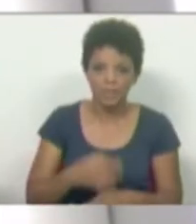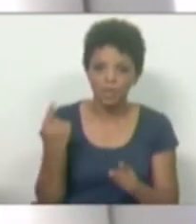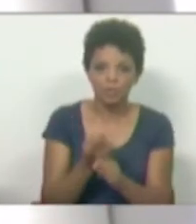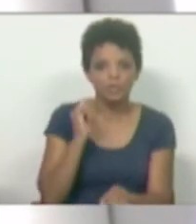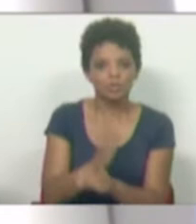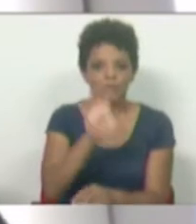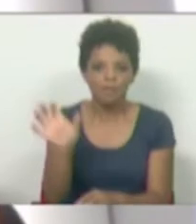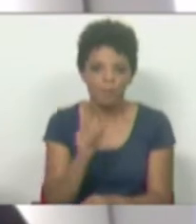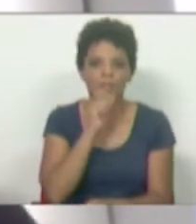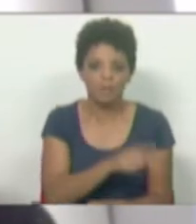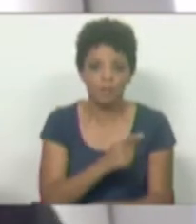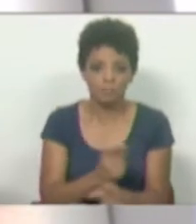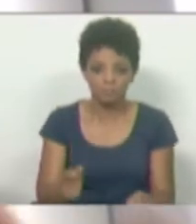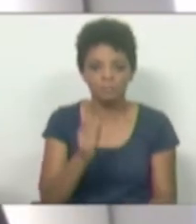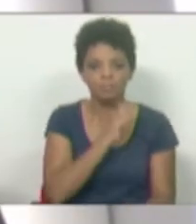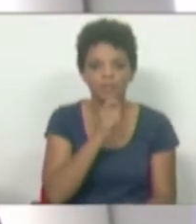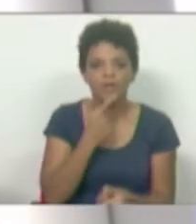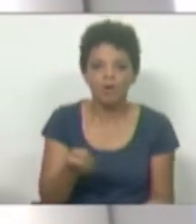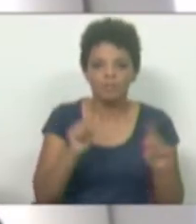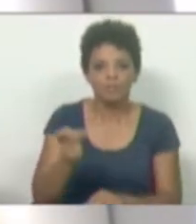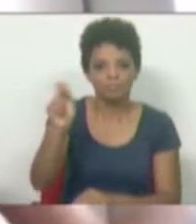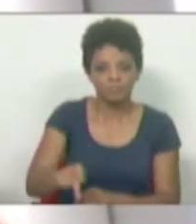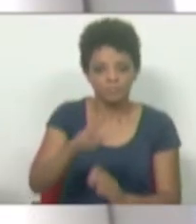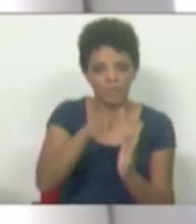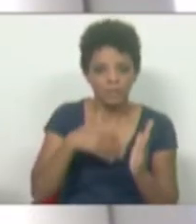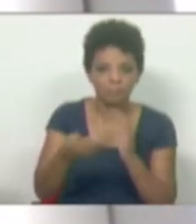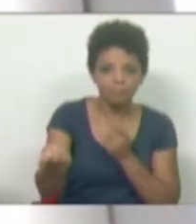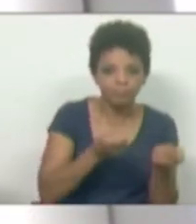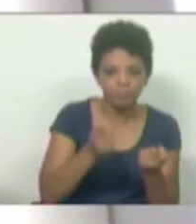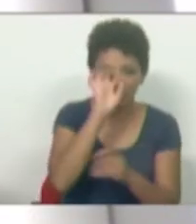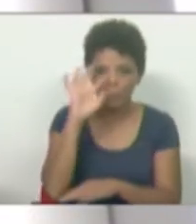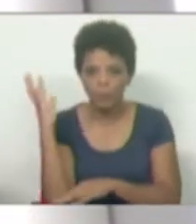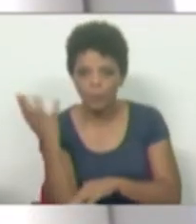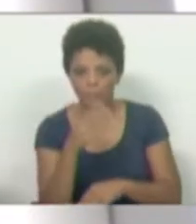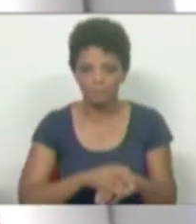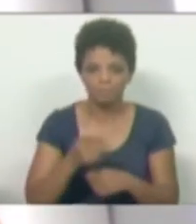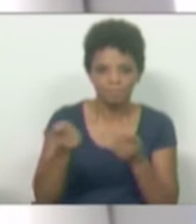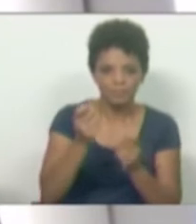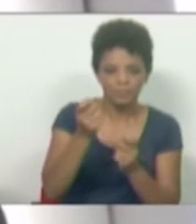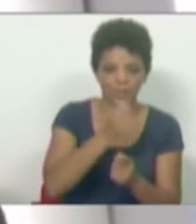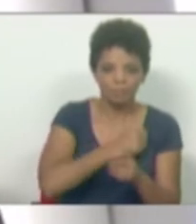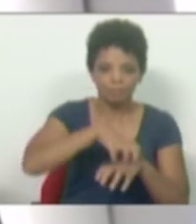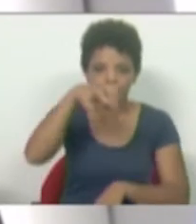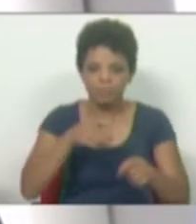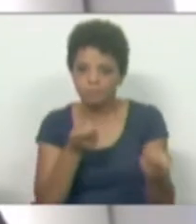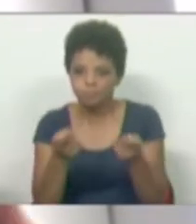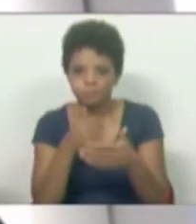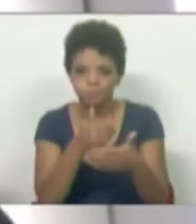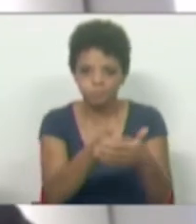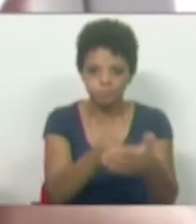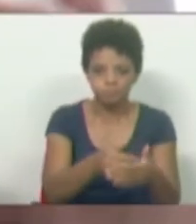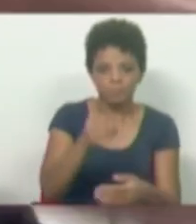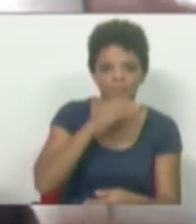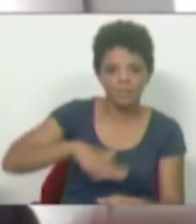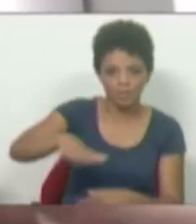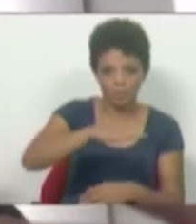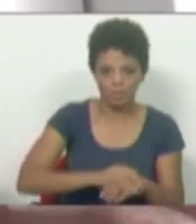maneira, porque é possível trazer de volta a planificação ecológica, o planeamento urbano e a ordenação do território, o